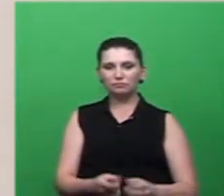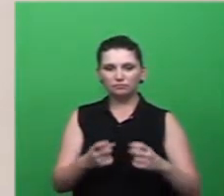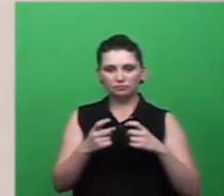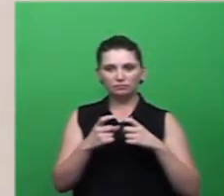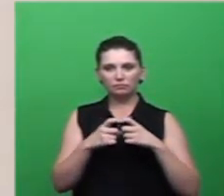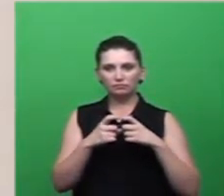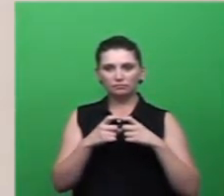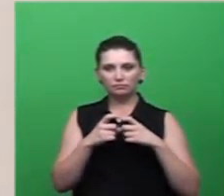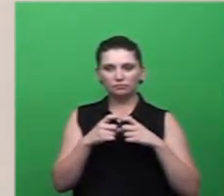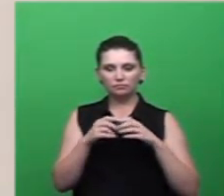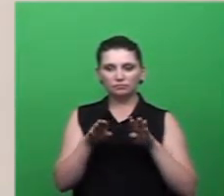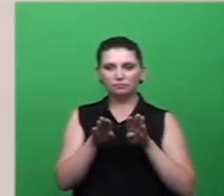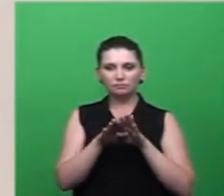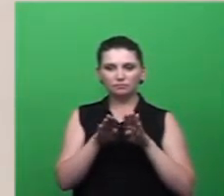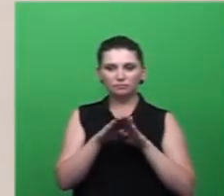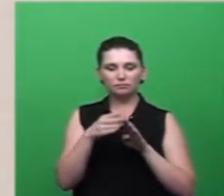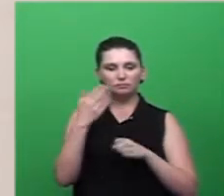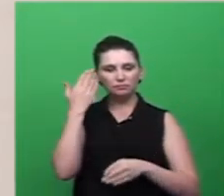aos sintomas